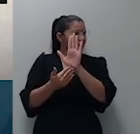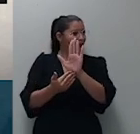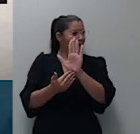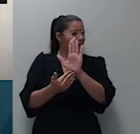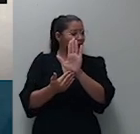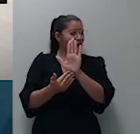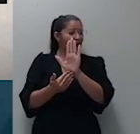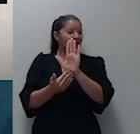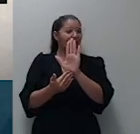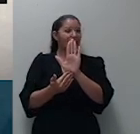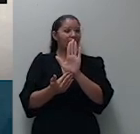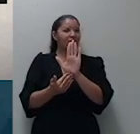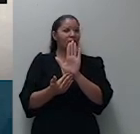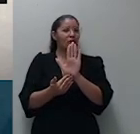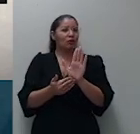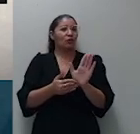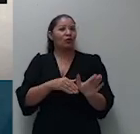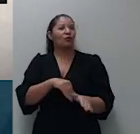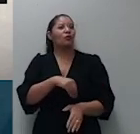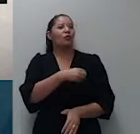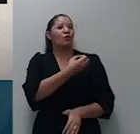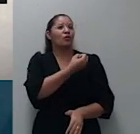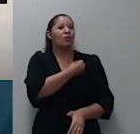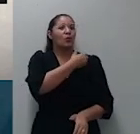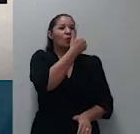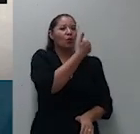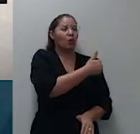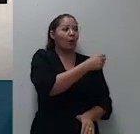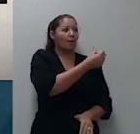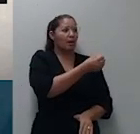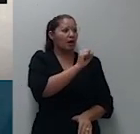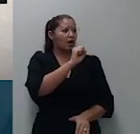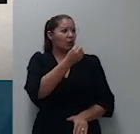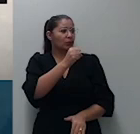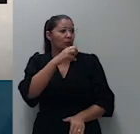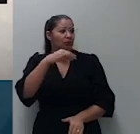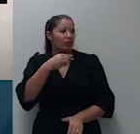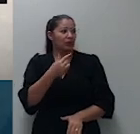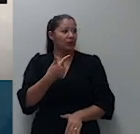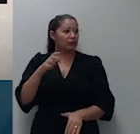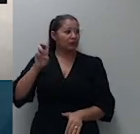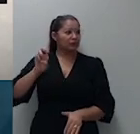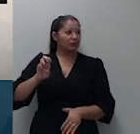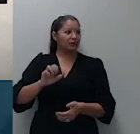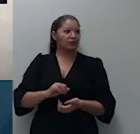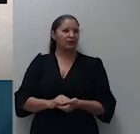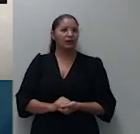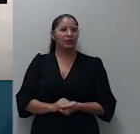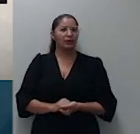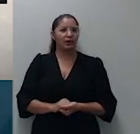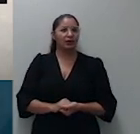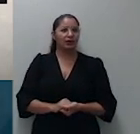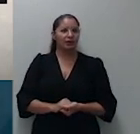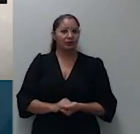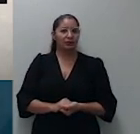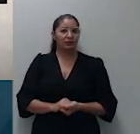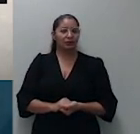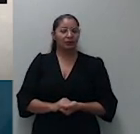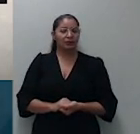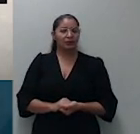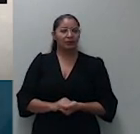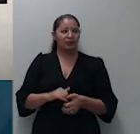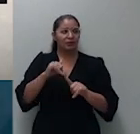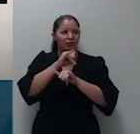1683 421 cuja minuta é a seguinte sua excelência